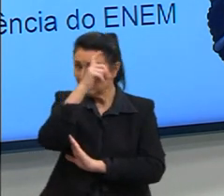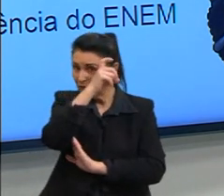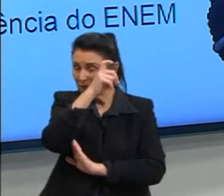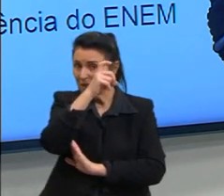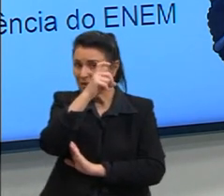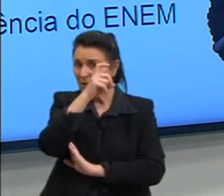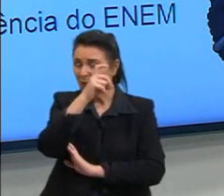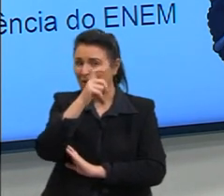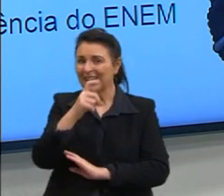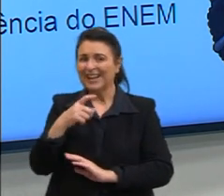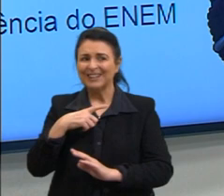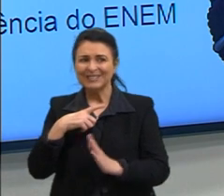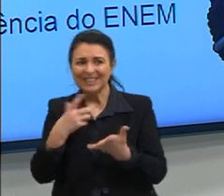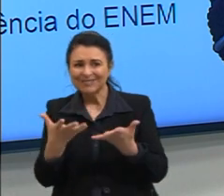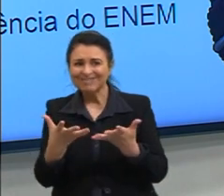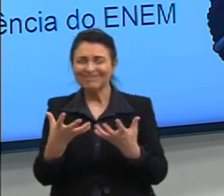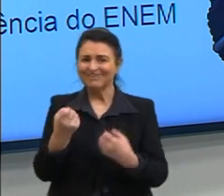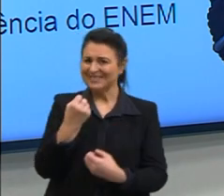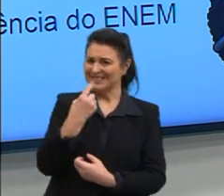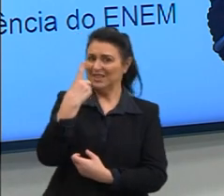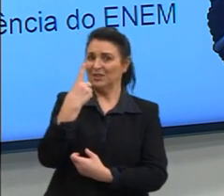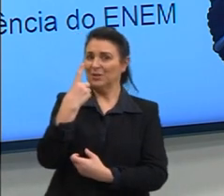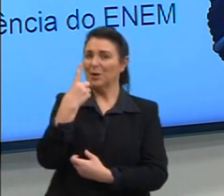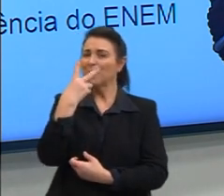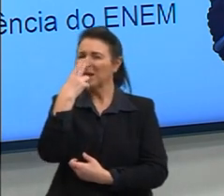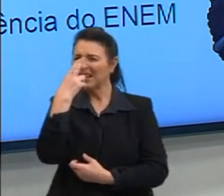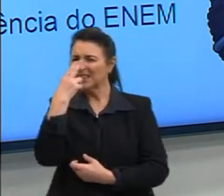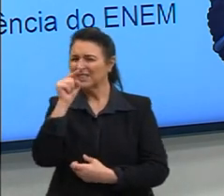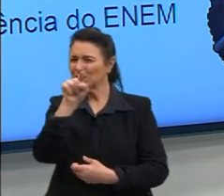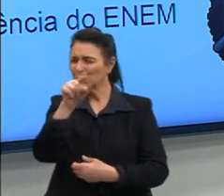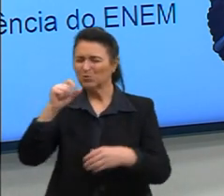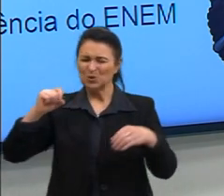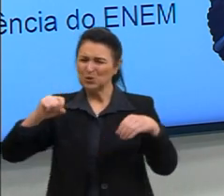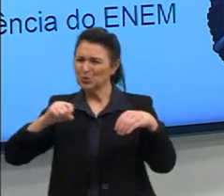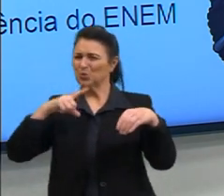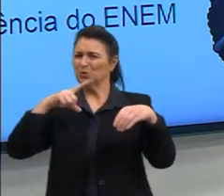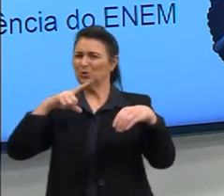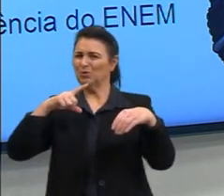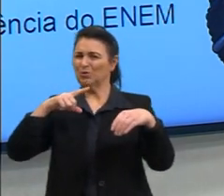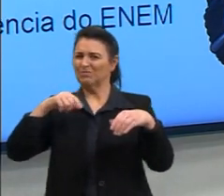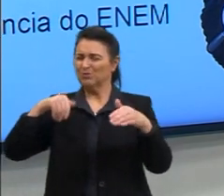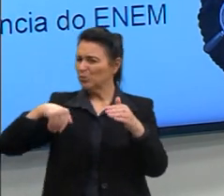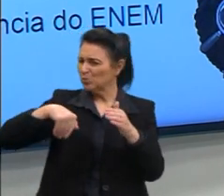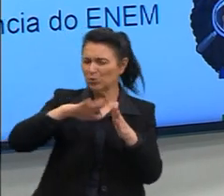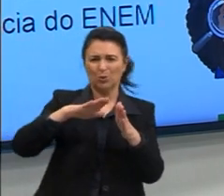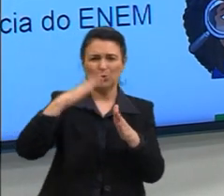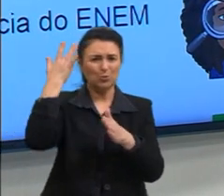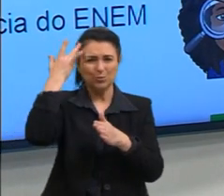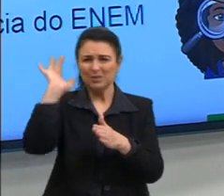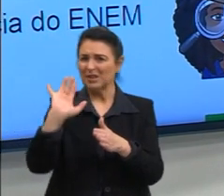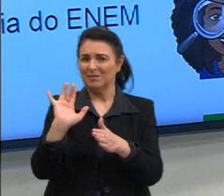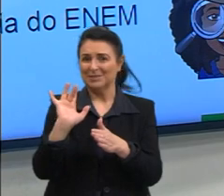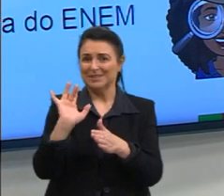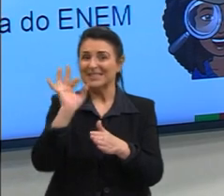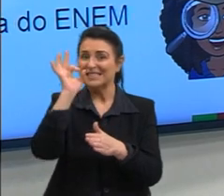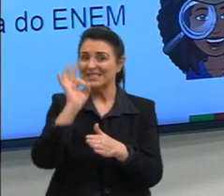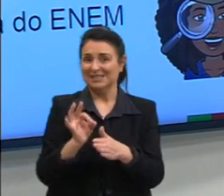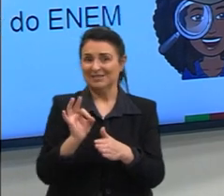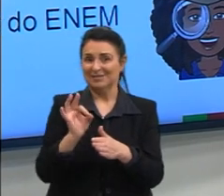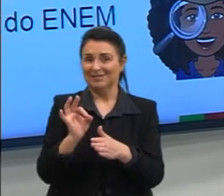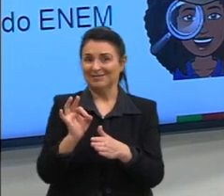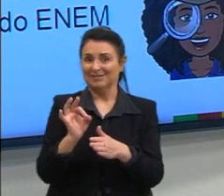difíceis, fica subentendido que você chutou, que você não conhece de fato ou não domina o conteúdo